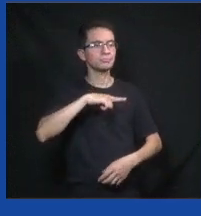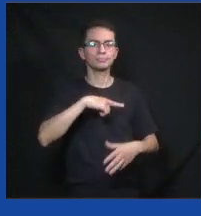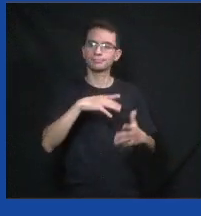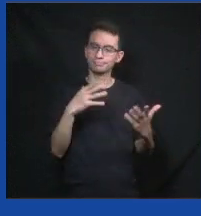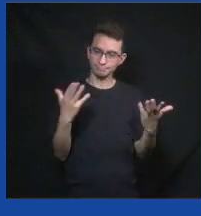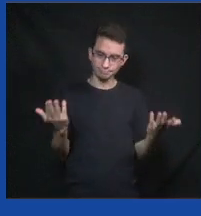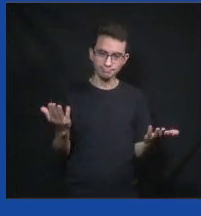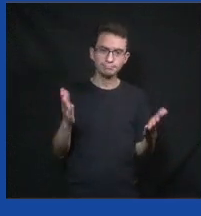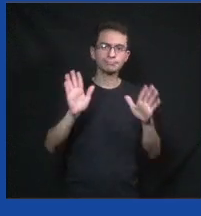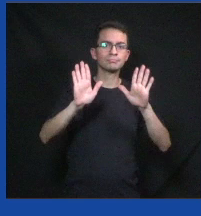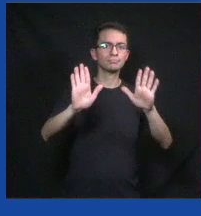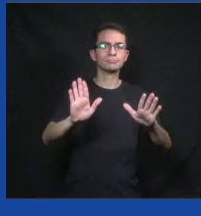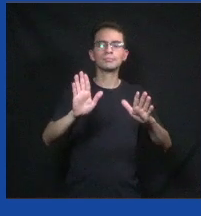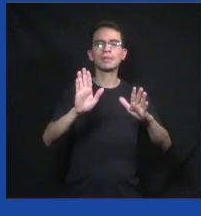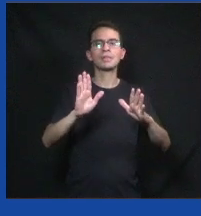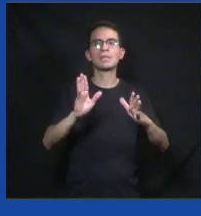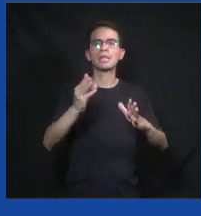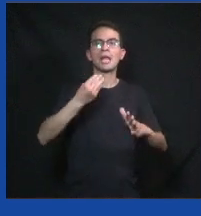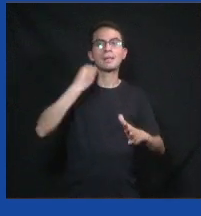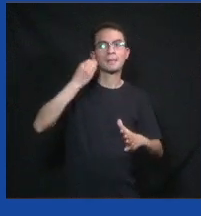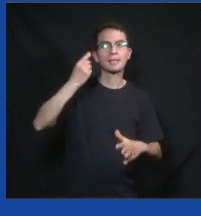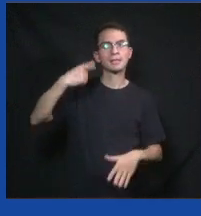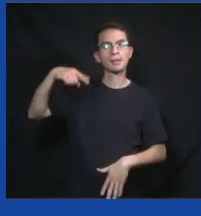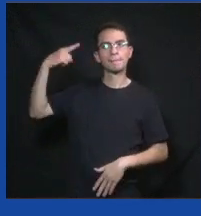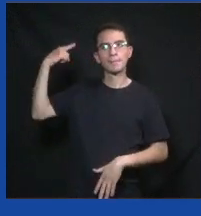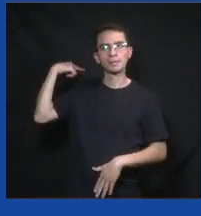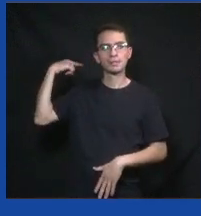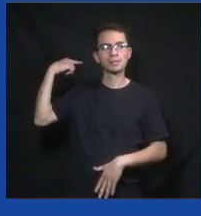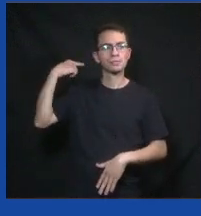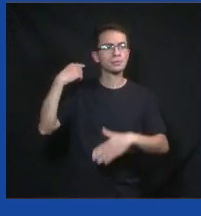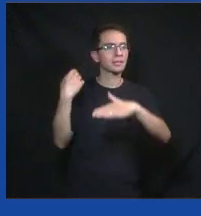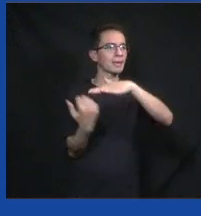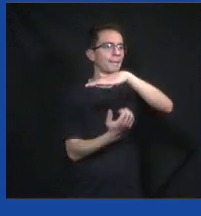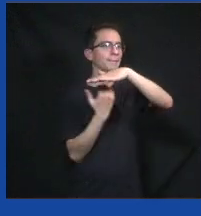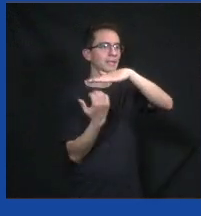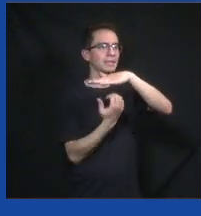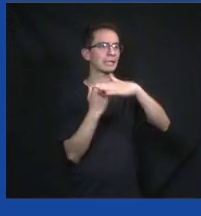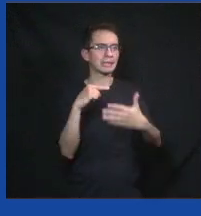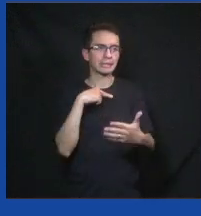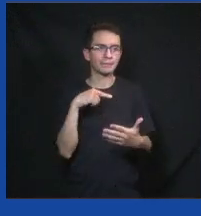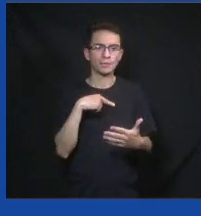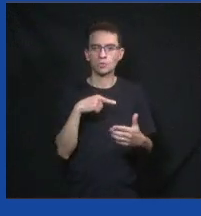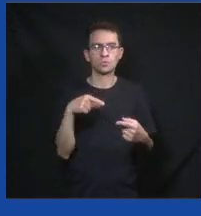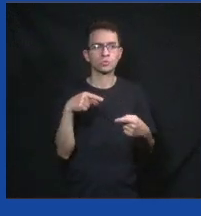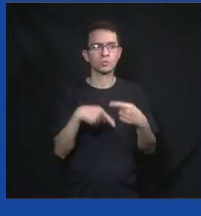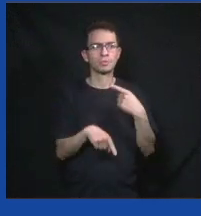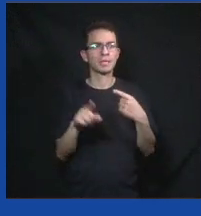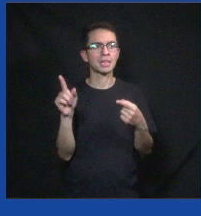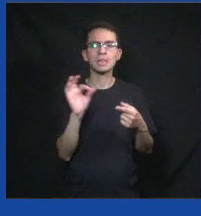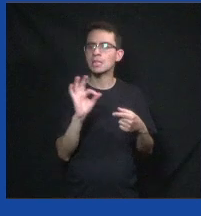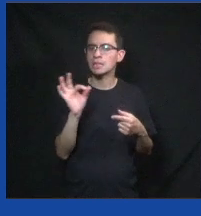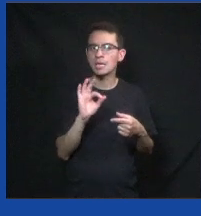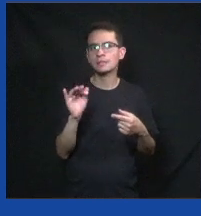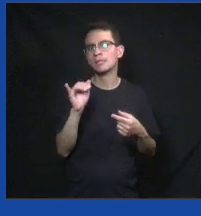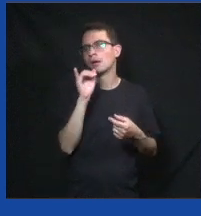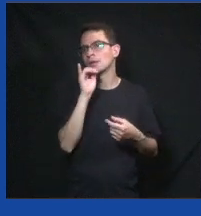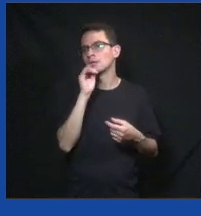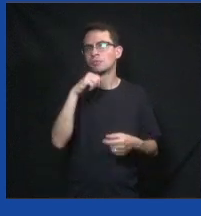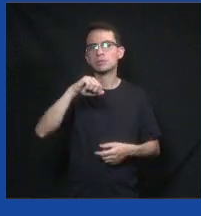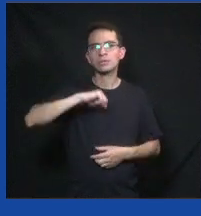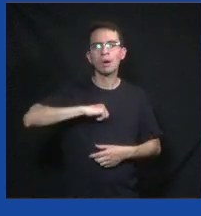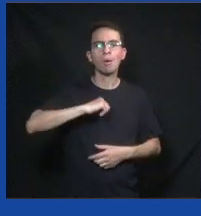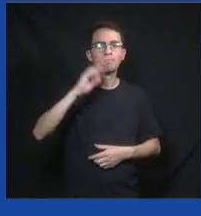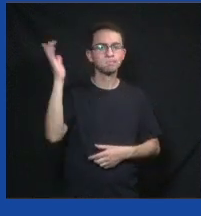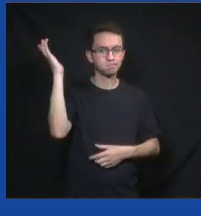Mas essa experiência anterior, de outra empresa, inclusive, que não tem nada a ver com o Collab, mas me fez amadurecer muito sobre a